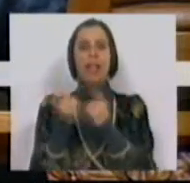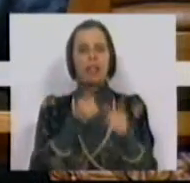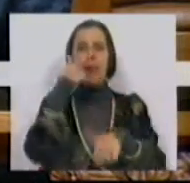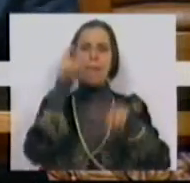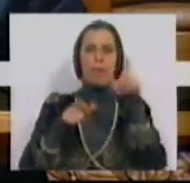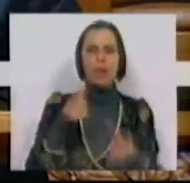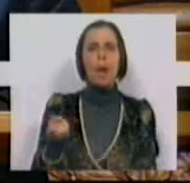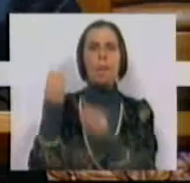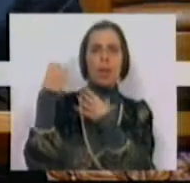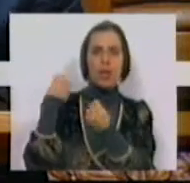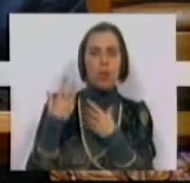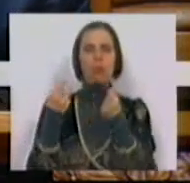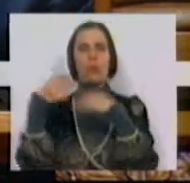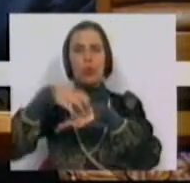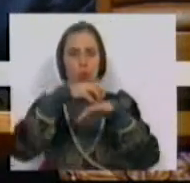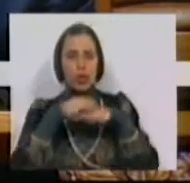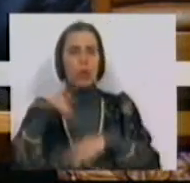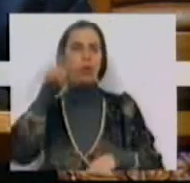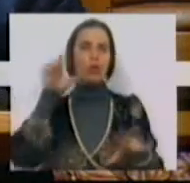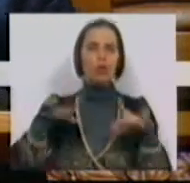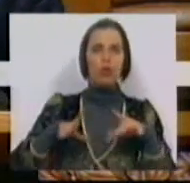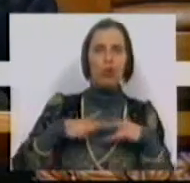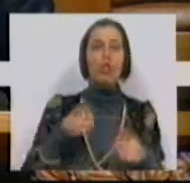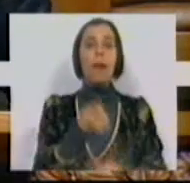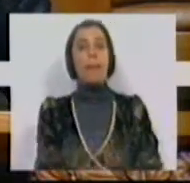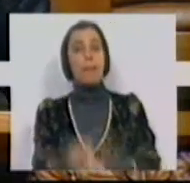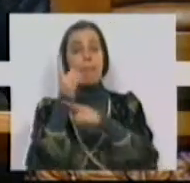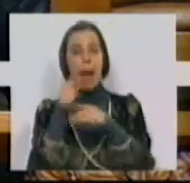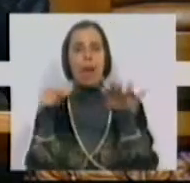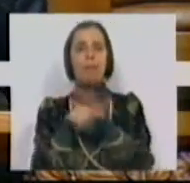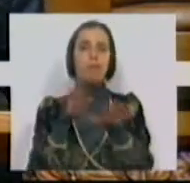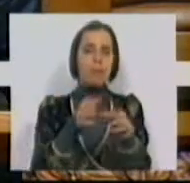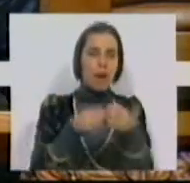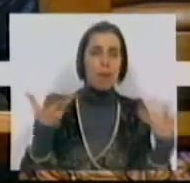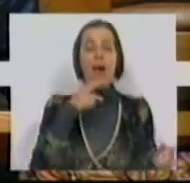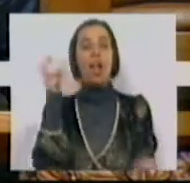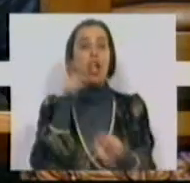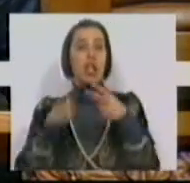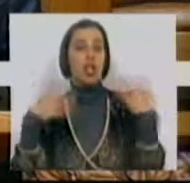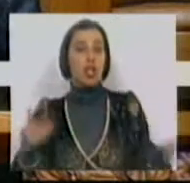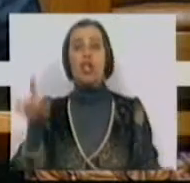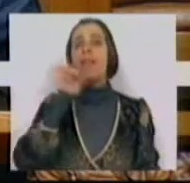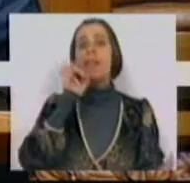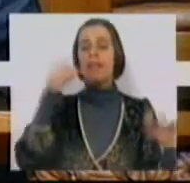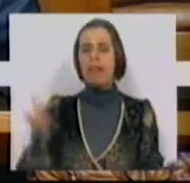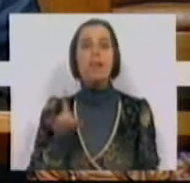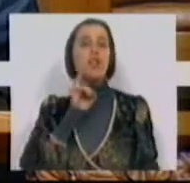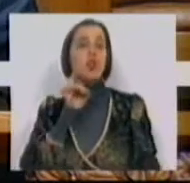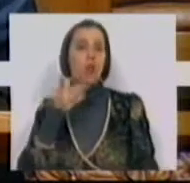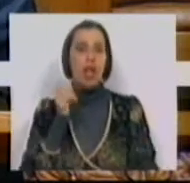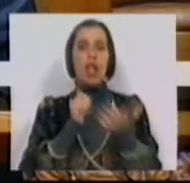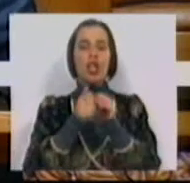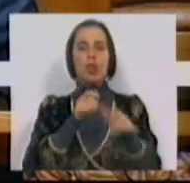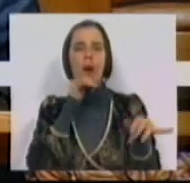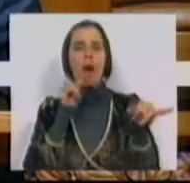pessoas e mercadorias, da logística, do turismo, da pesca e aquicultura, da energia, da defesa, da segurança e do